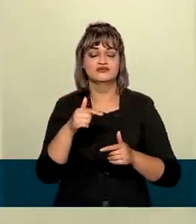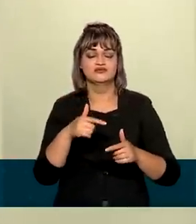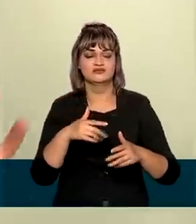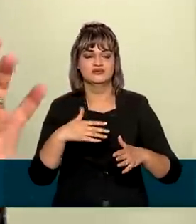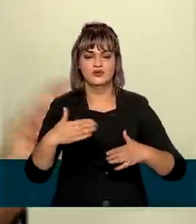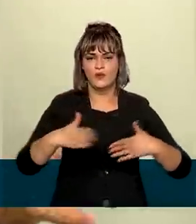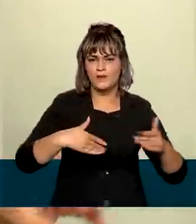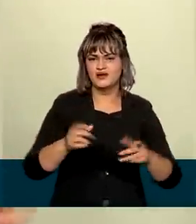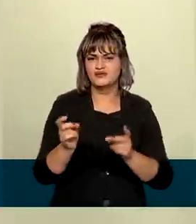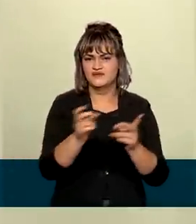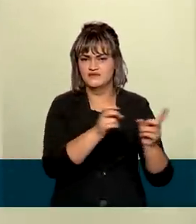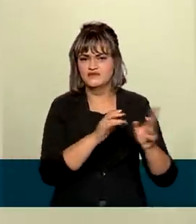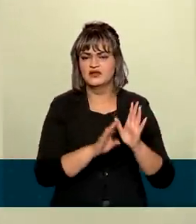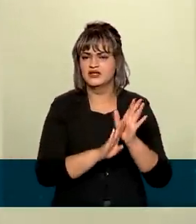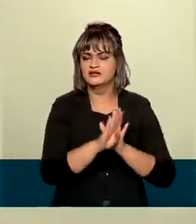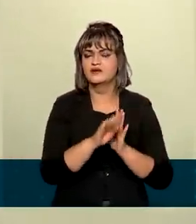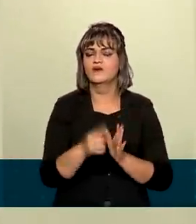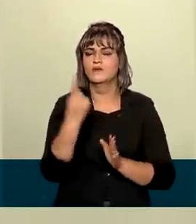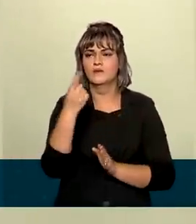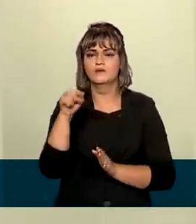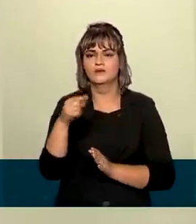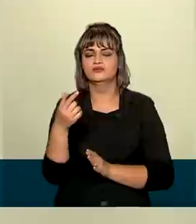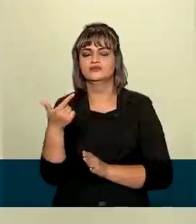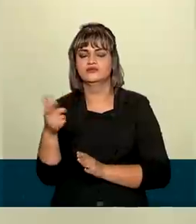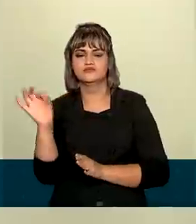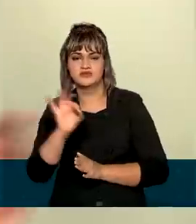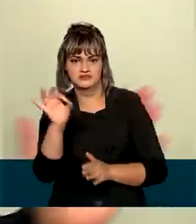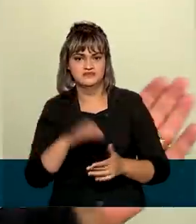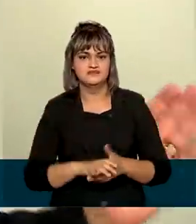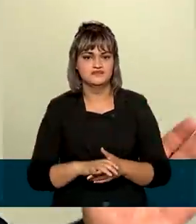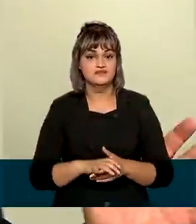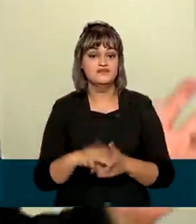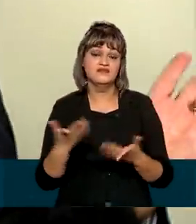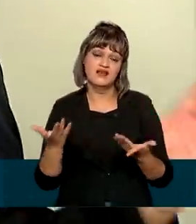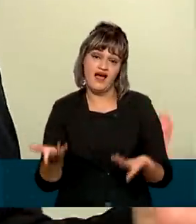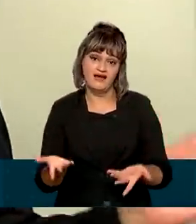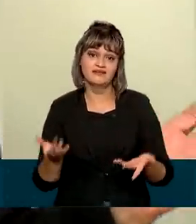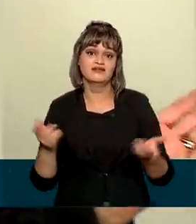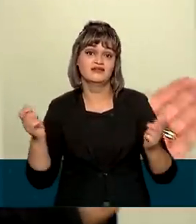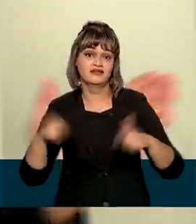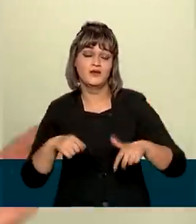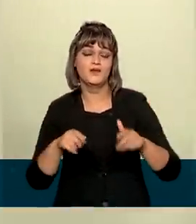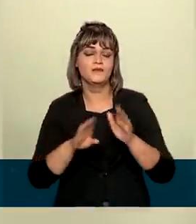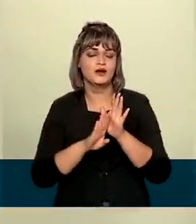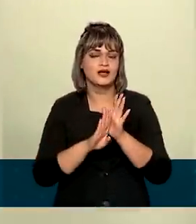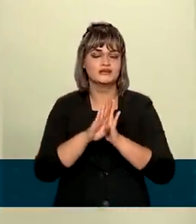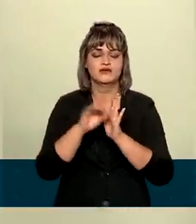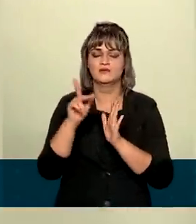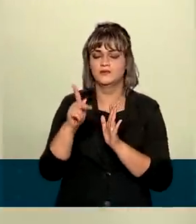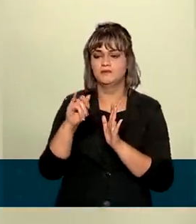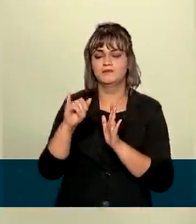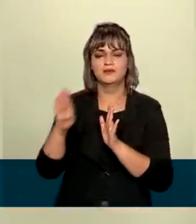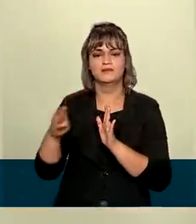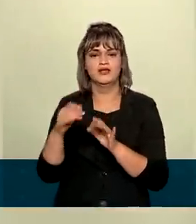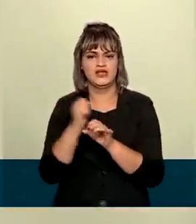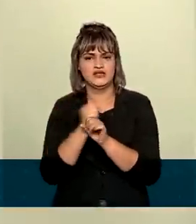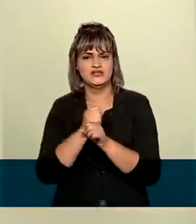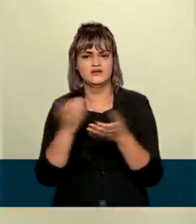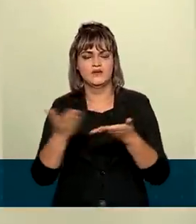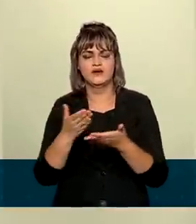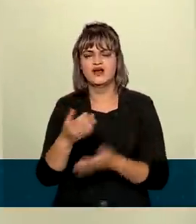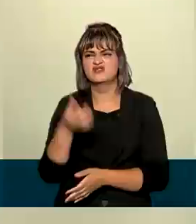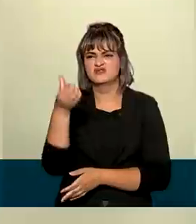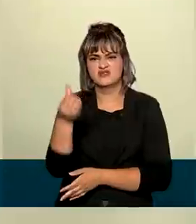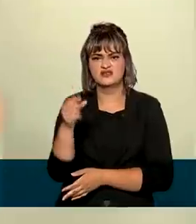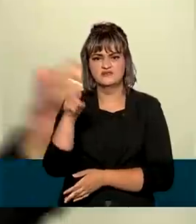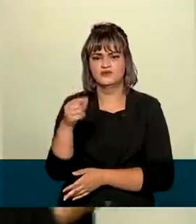especificamente um crescimento de 1,2%. Em função disso, foi possível chegar a um crescimento do PIB acumulado este ano de 6